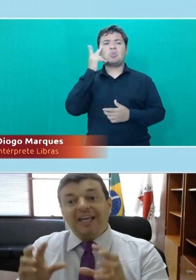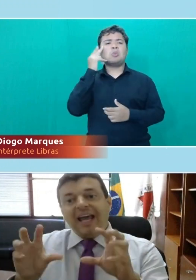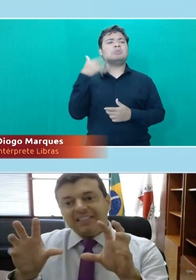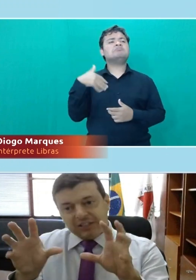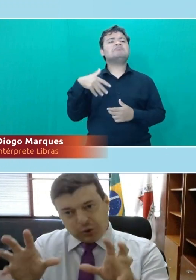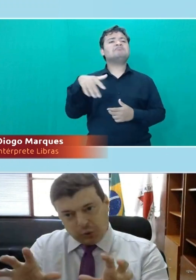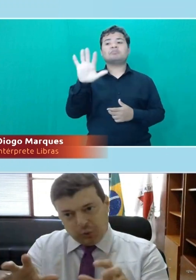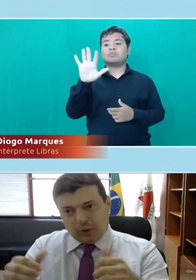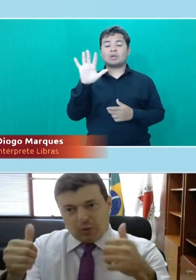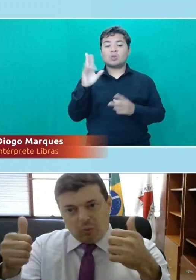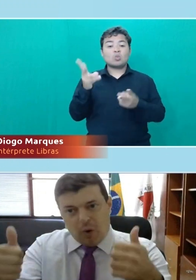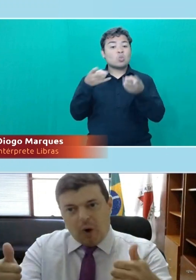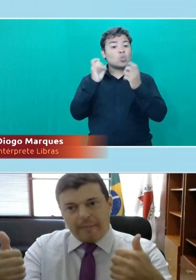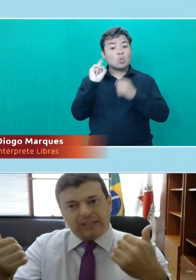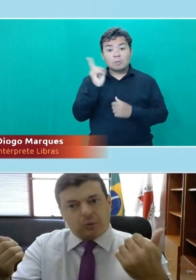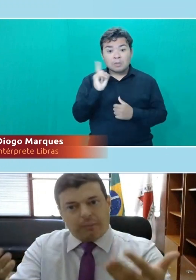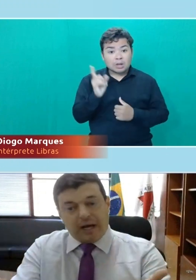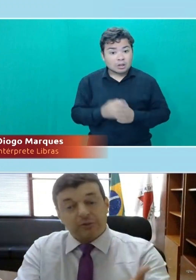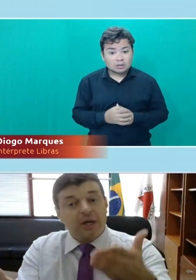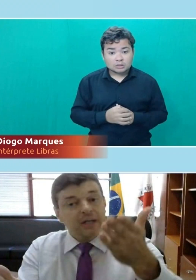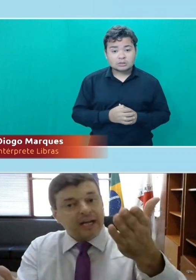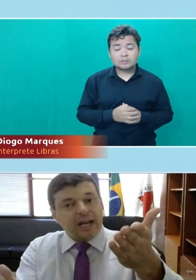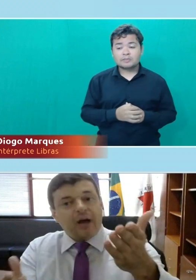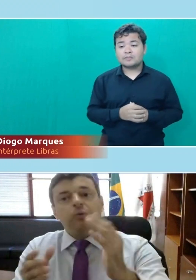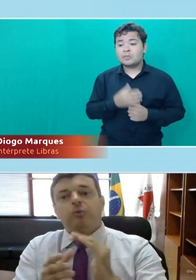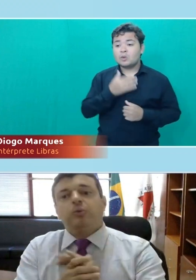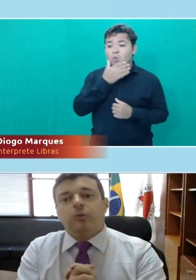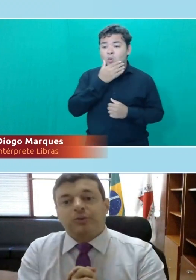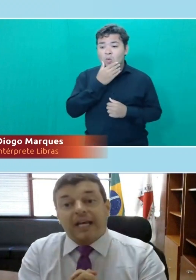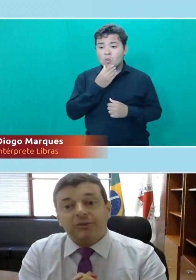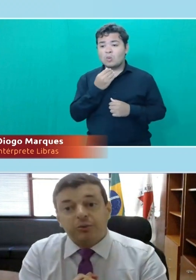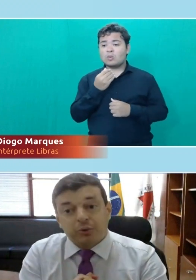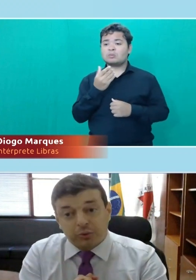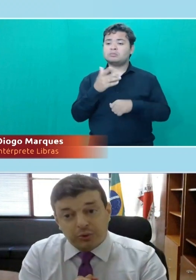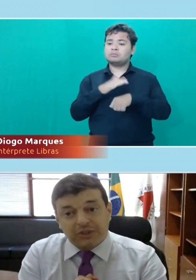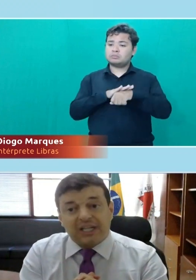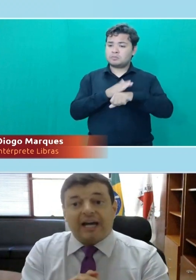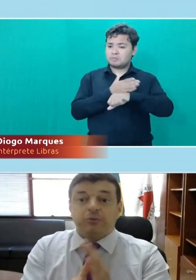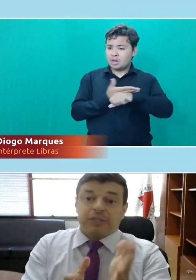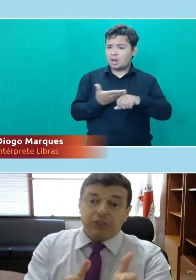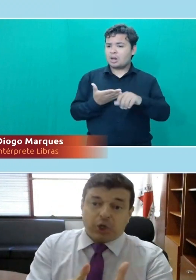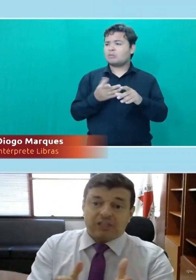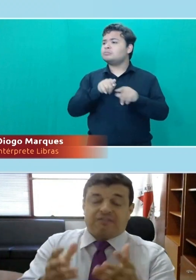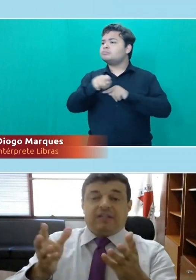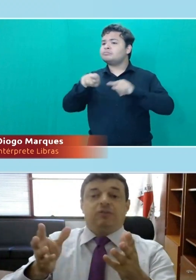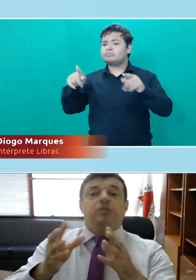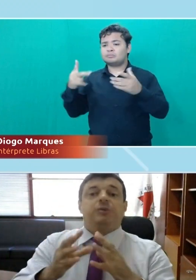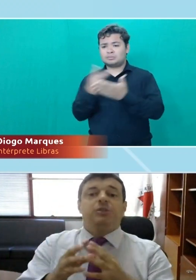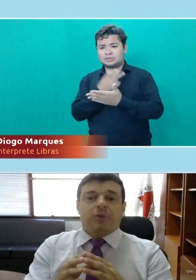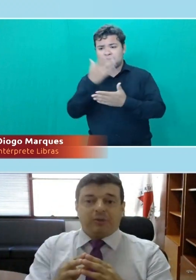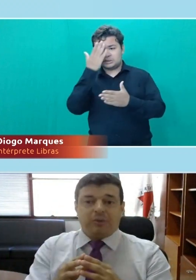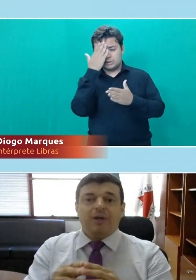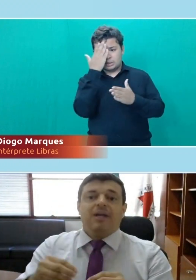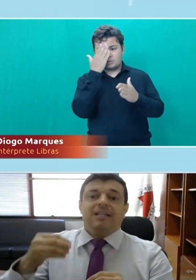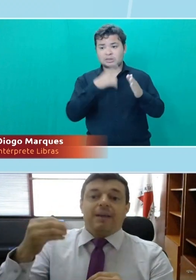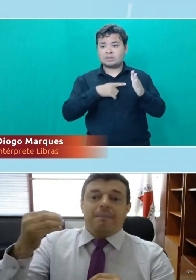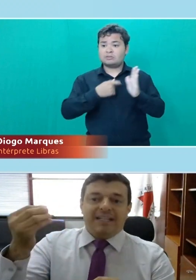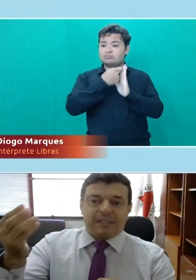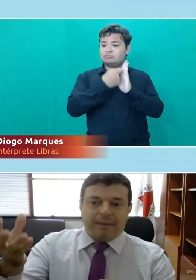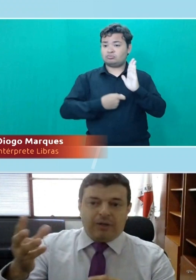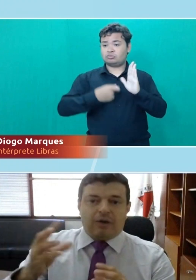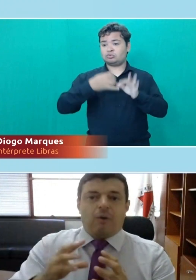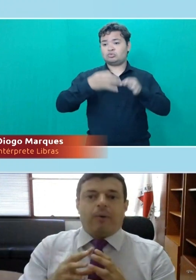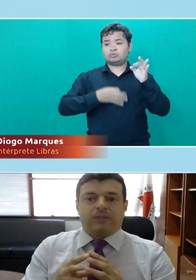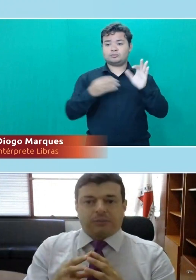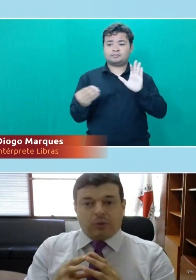disso. E essa estrutura com homens, com brancos, tem lá o enso do judiciário do CNJ, feito em 2018. Na